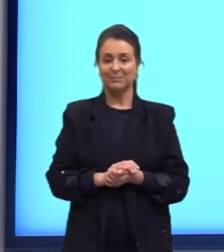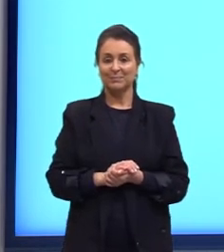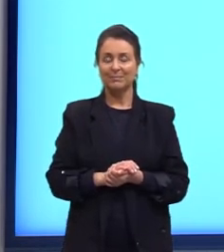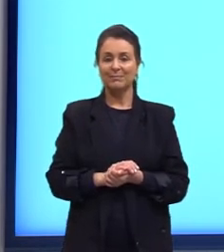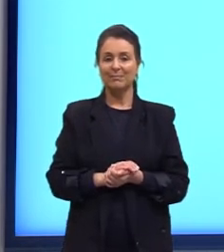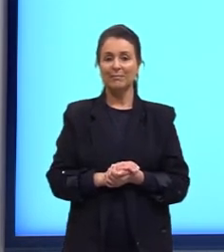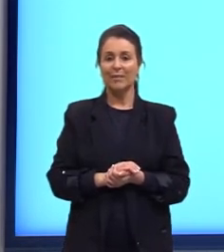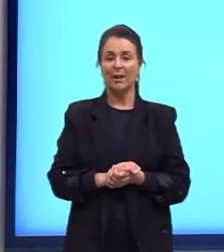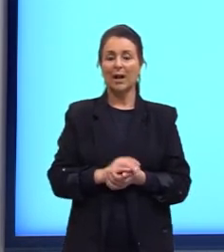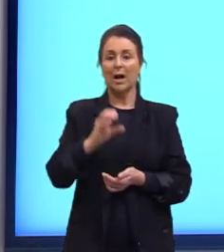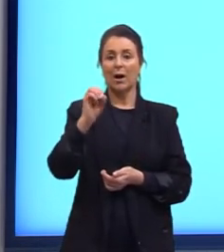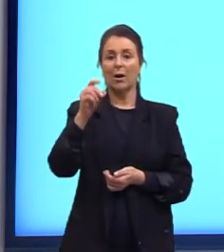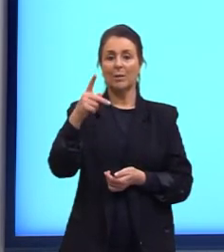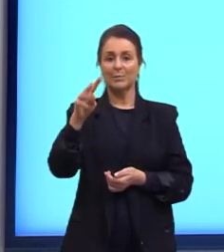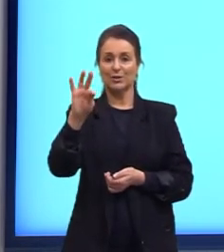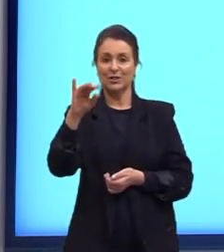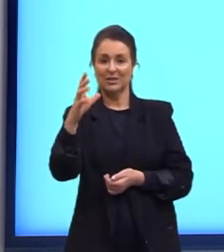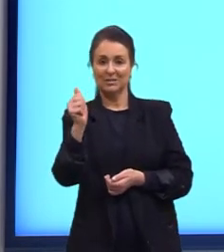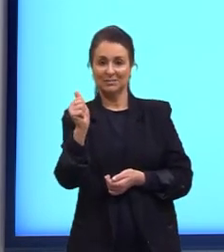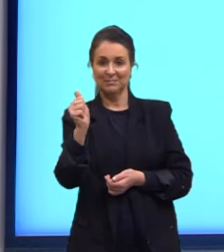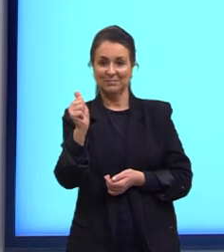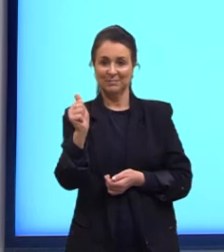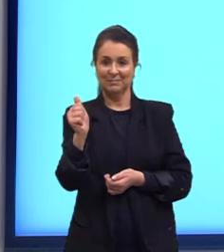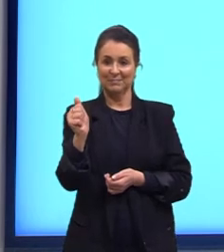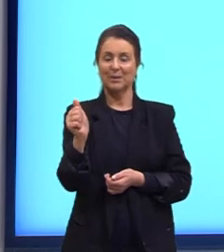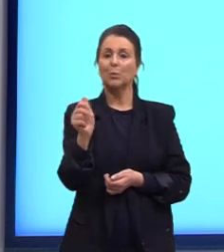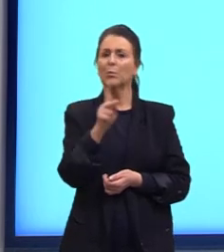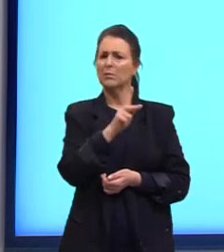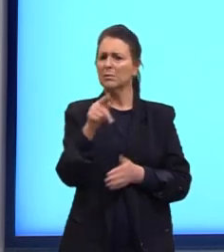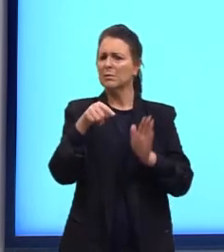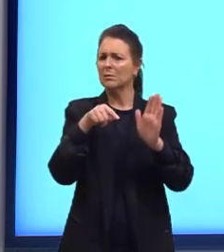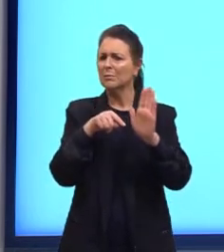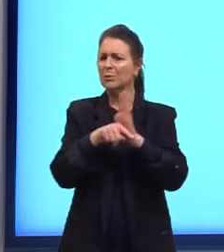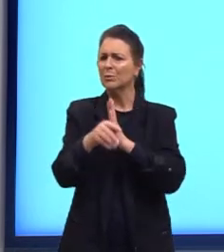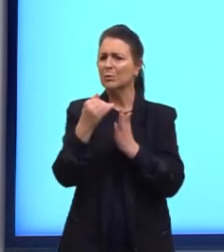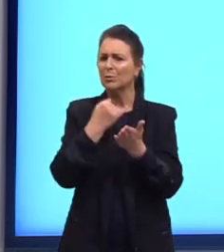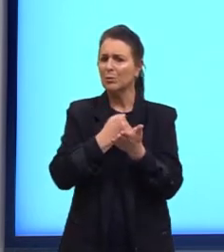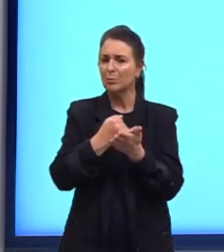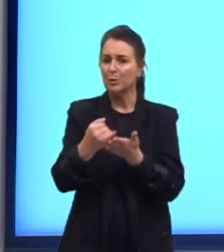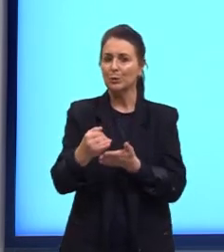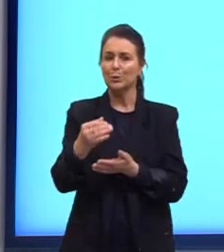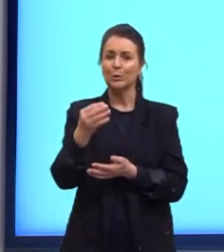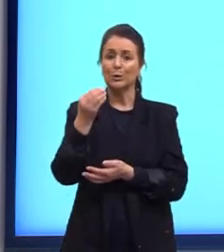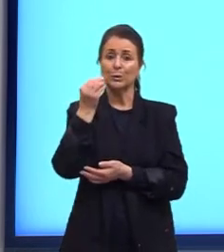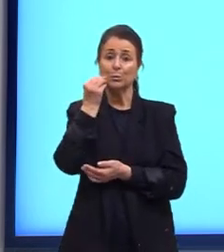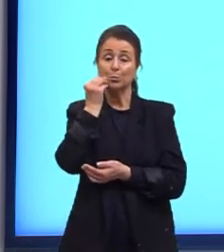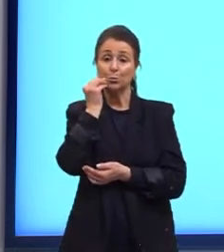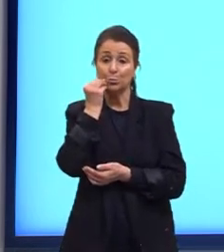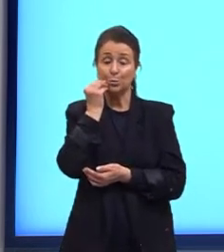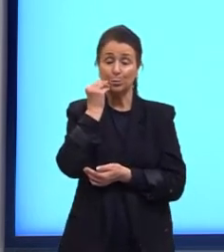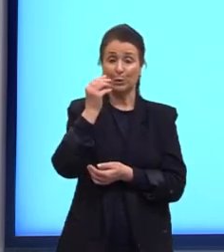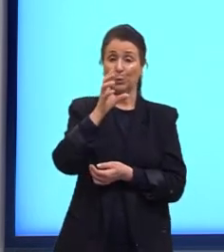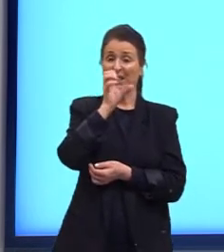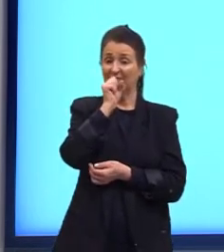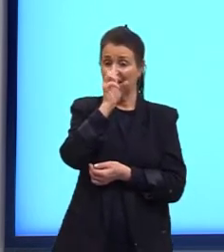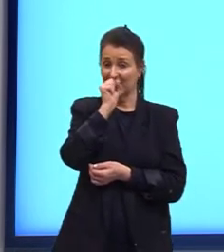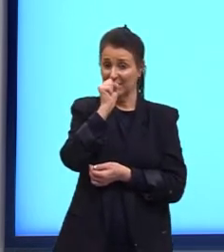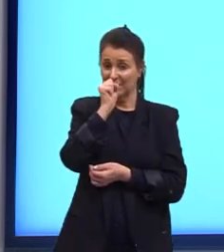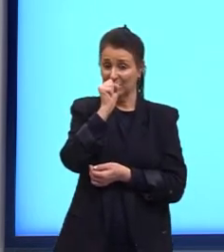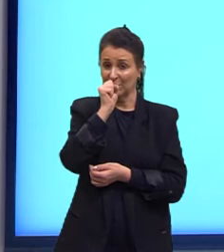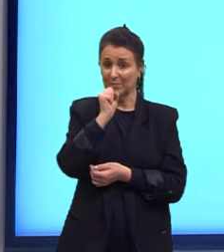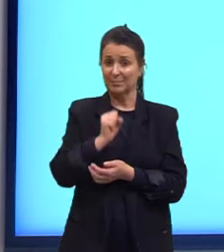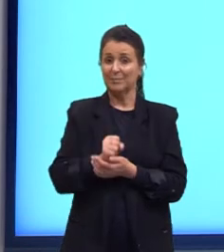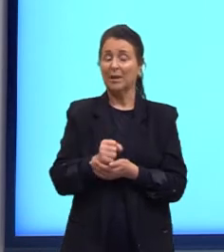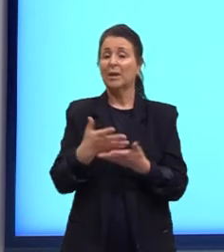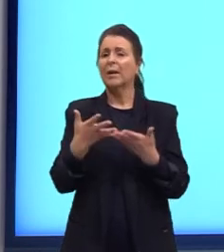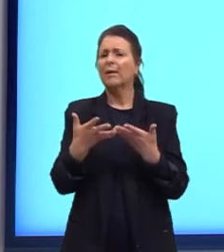Já a óptica, que a gente falou lá no início quando eu perguntei do limão e da laranja, o que eles têm a ver com a isomeria, gente falou que seria especificamente a